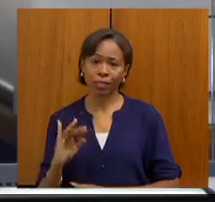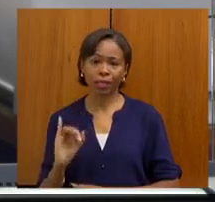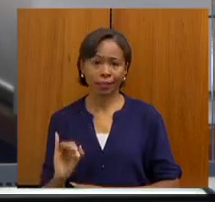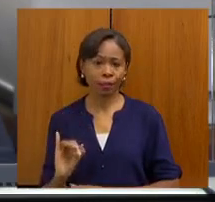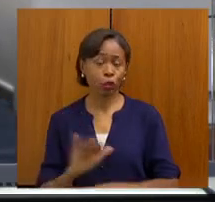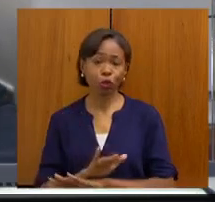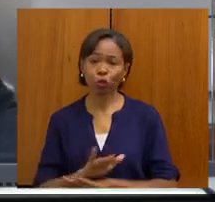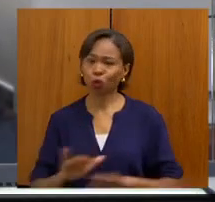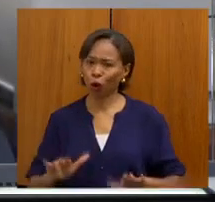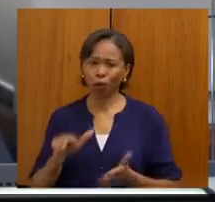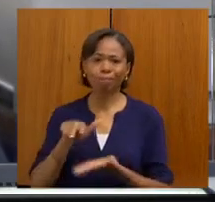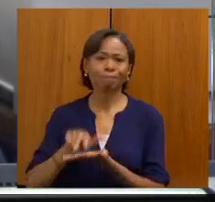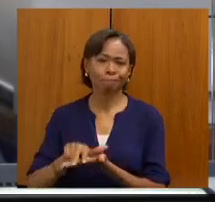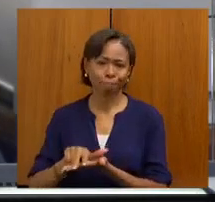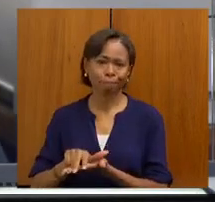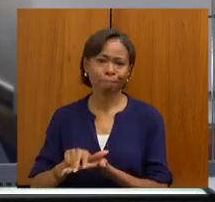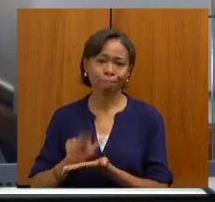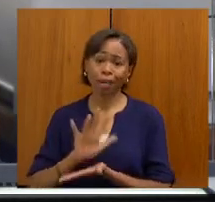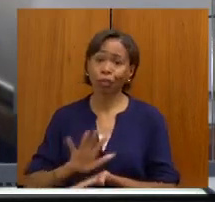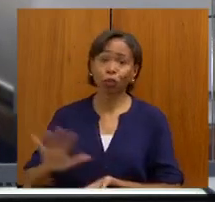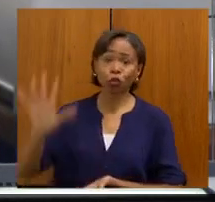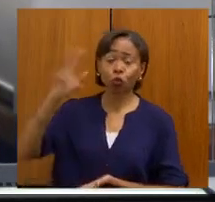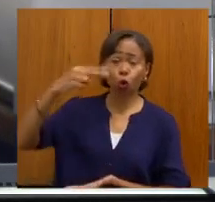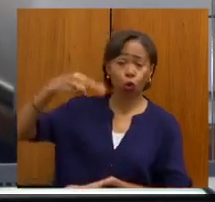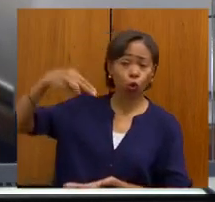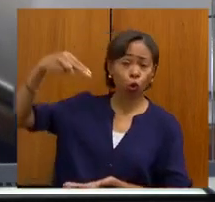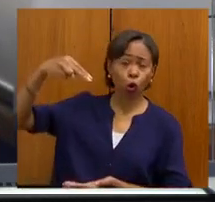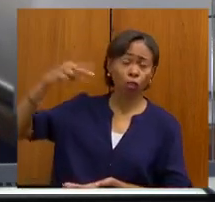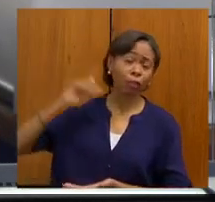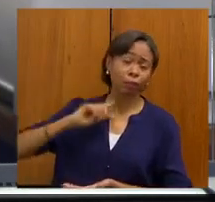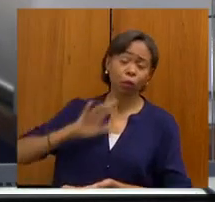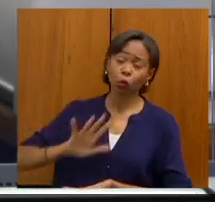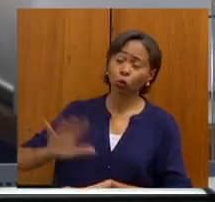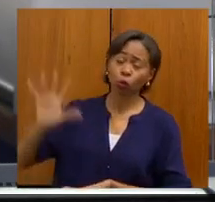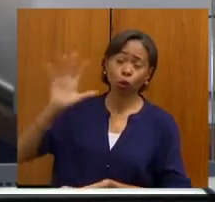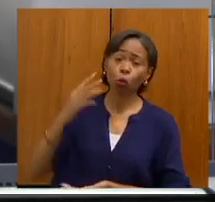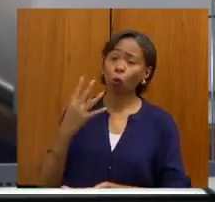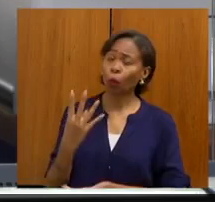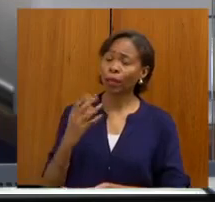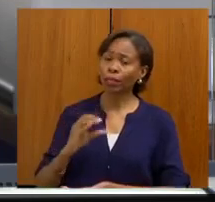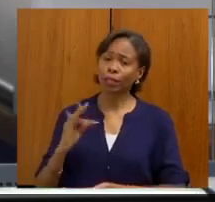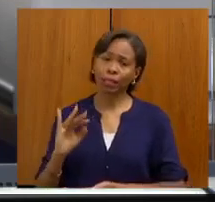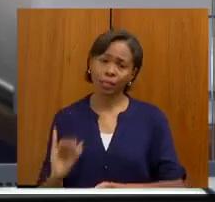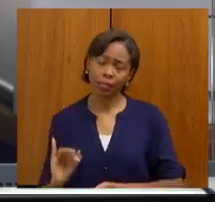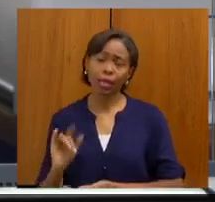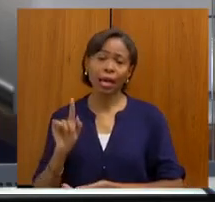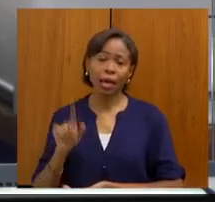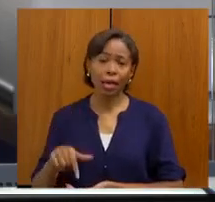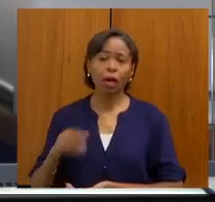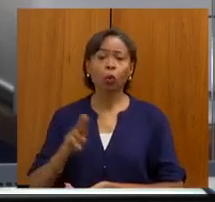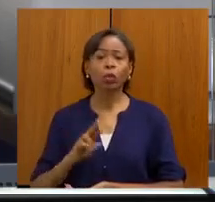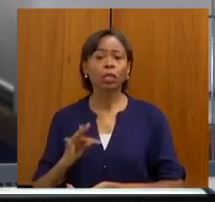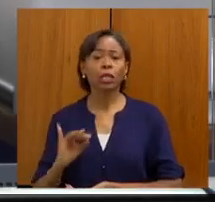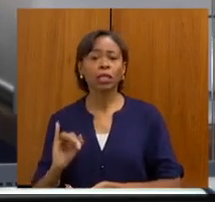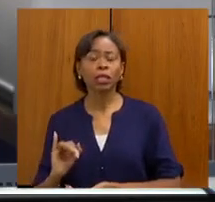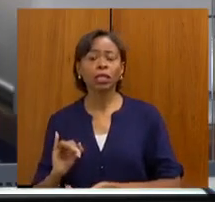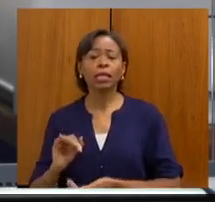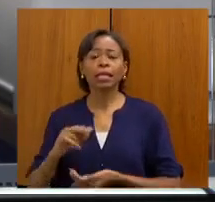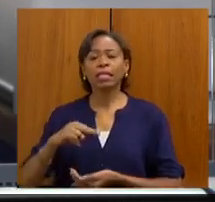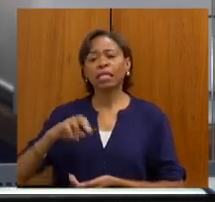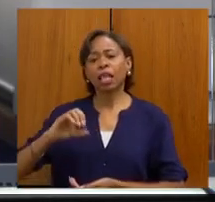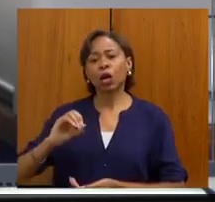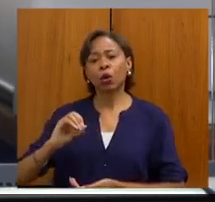toda a região norte de Minas. E eram leitos compartilhados com o TI neonatal da Santa Casa. Hoje já tem mais 10 leitos